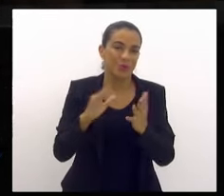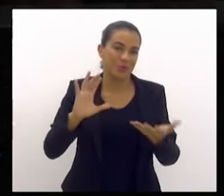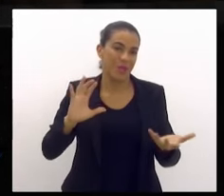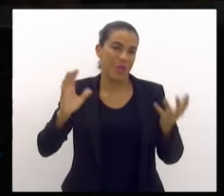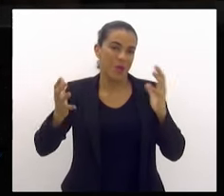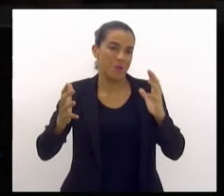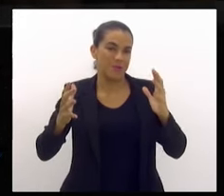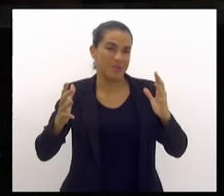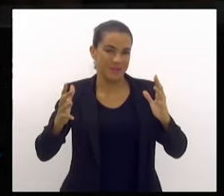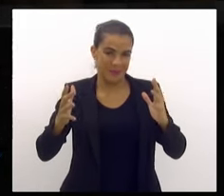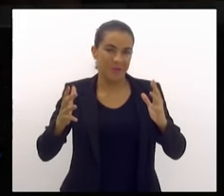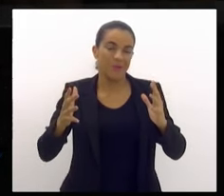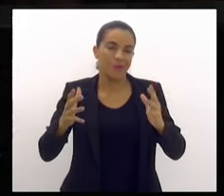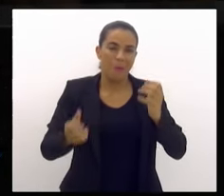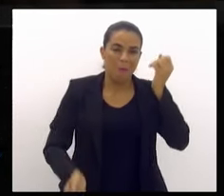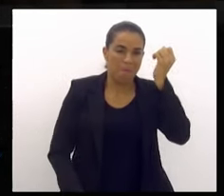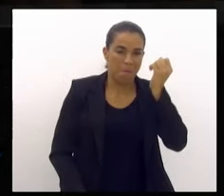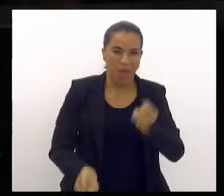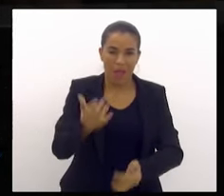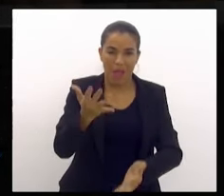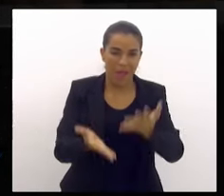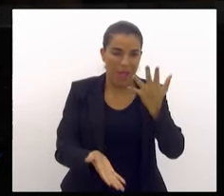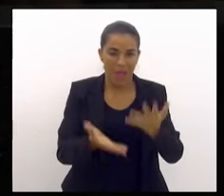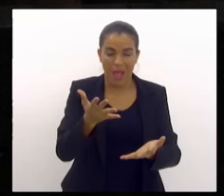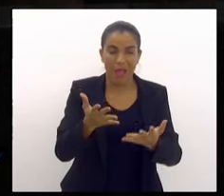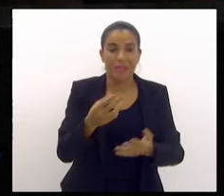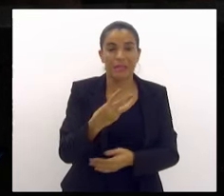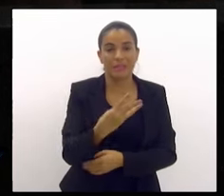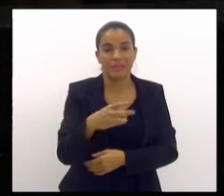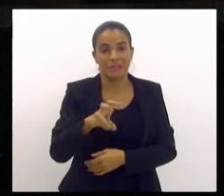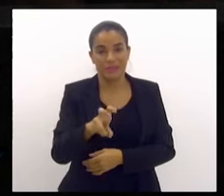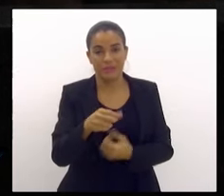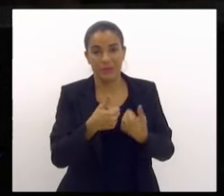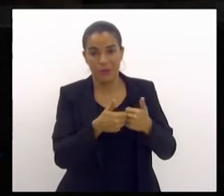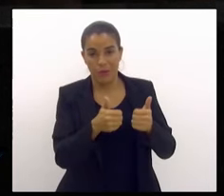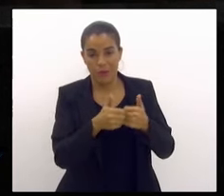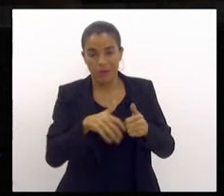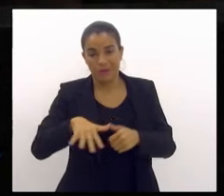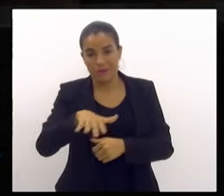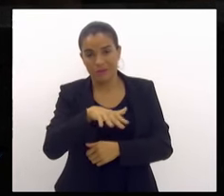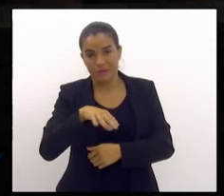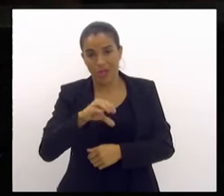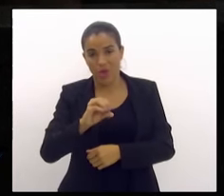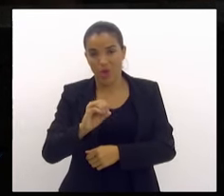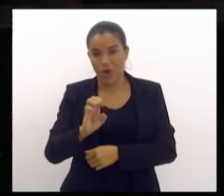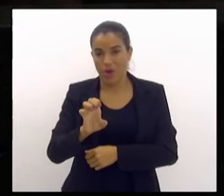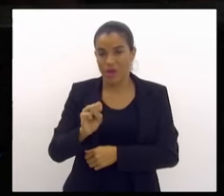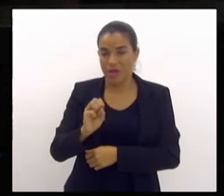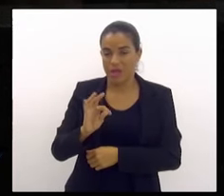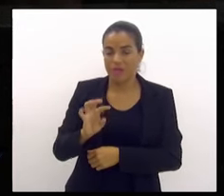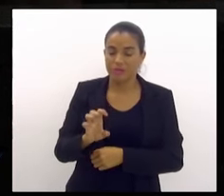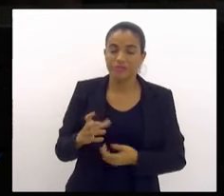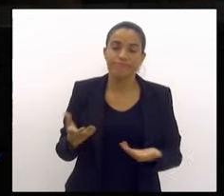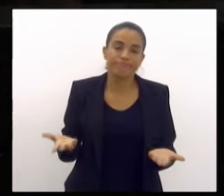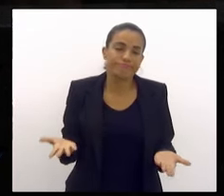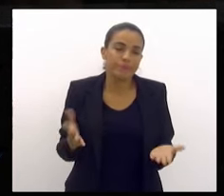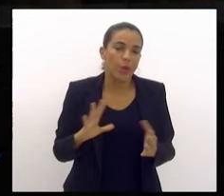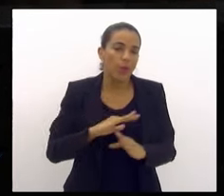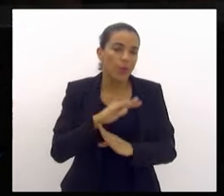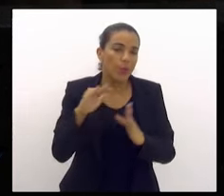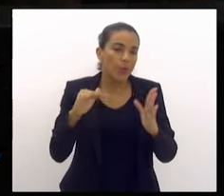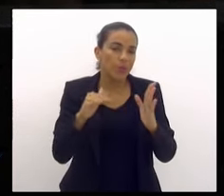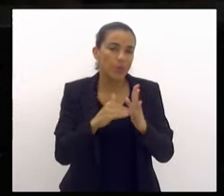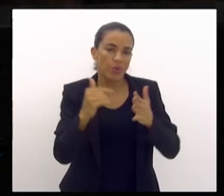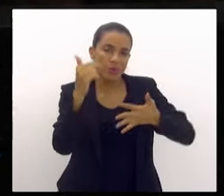conflito com o incêndio de 35 ônibus na Zona Oeste. Então, tudo isso